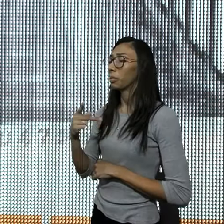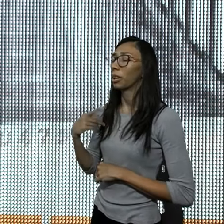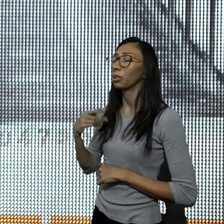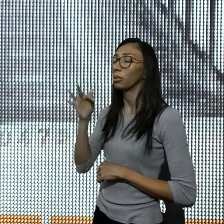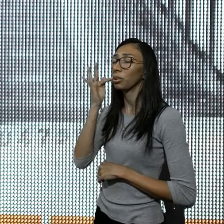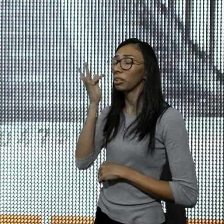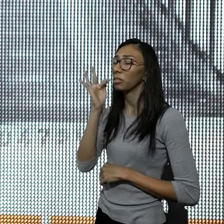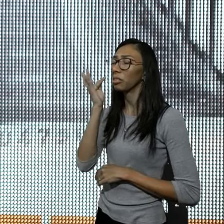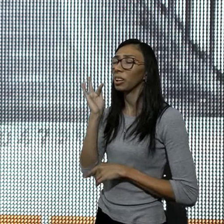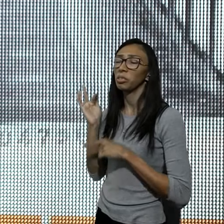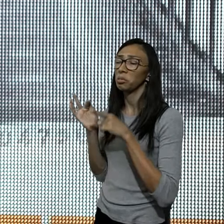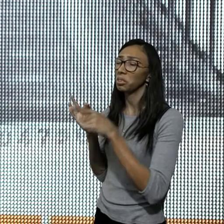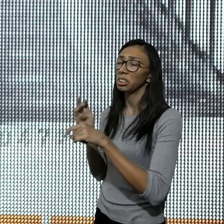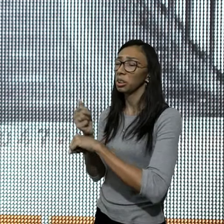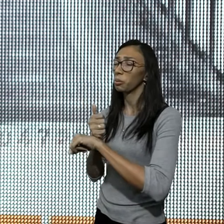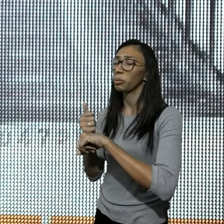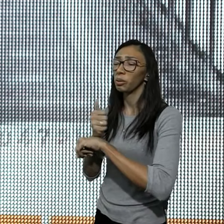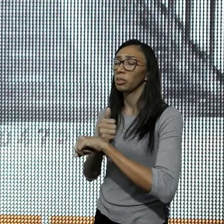fosse, pastora,